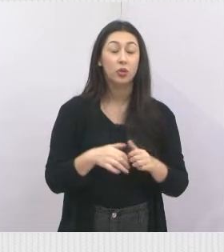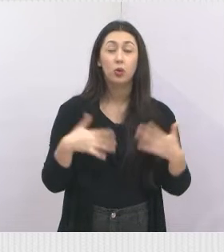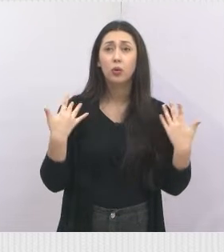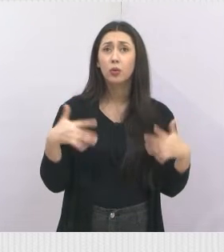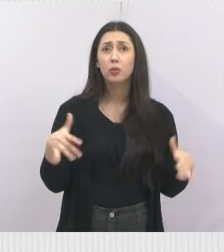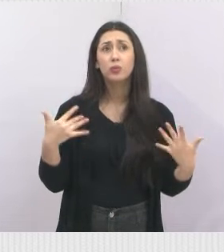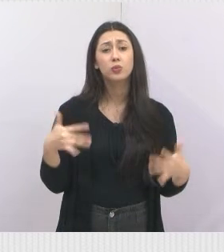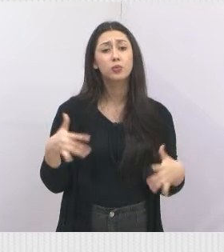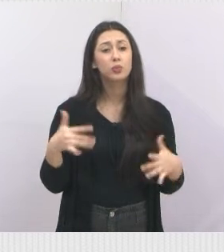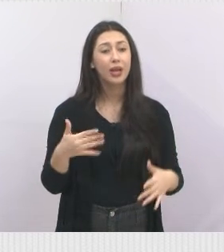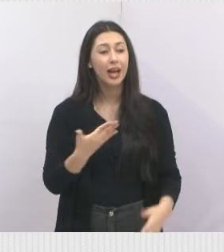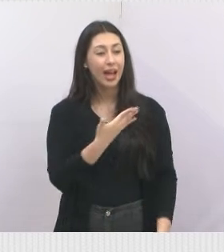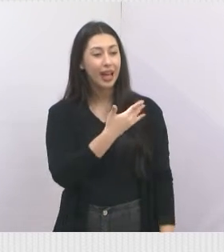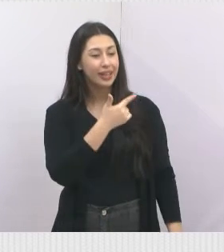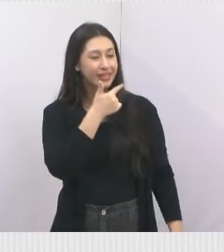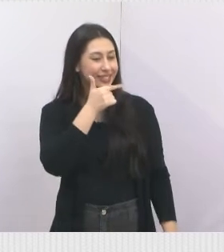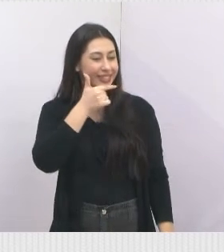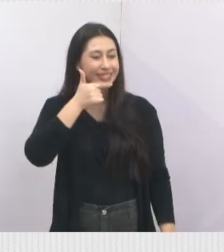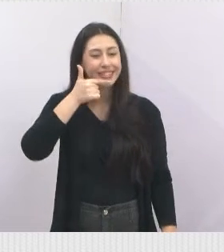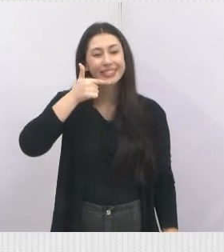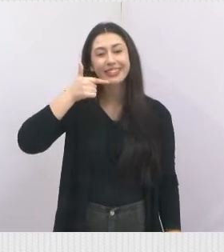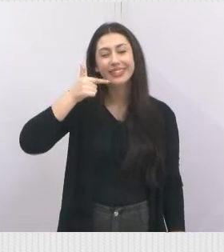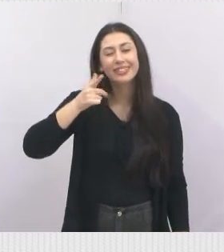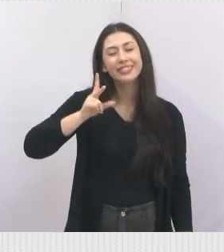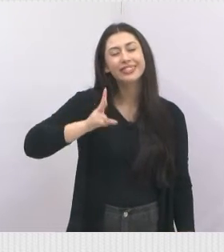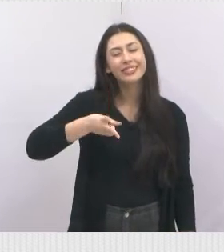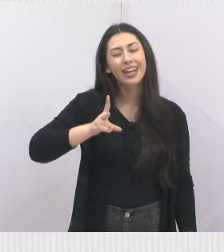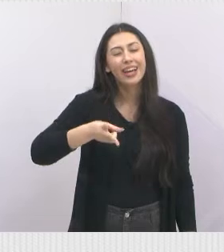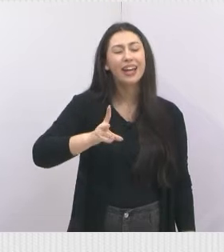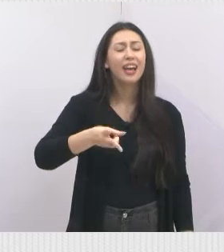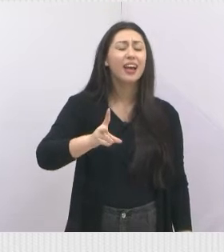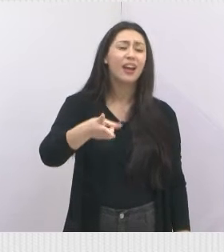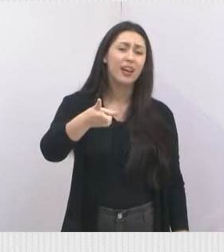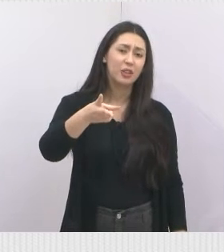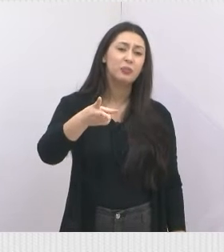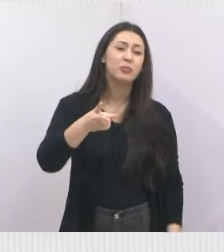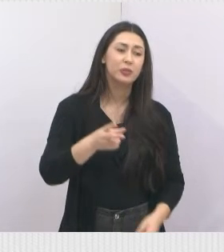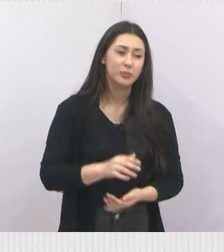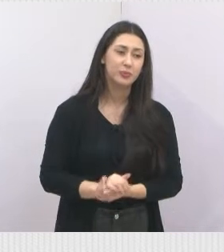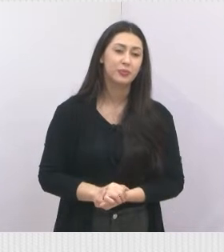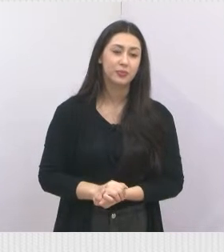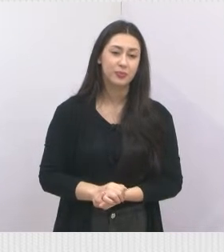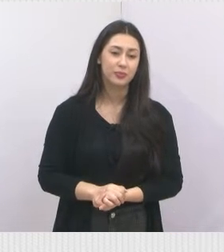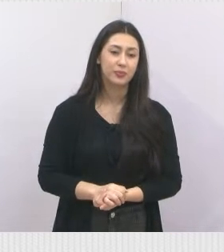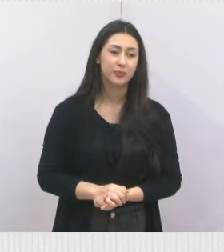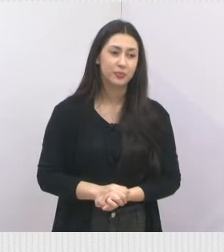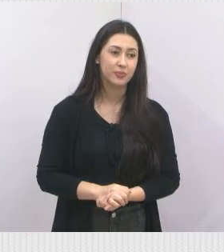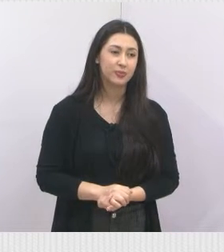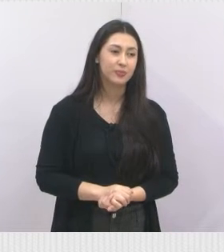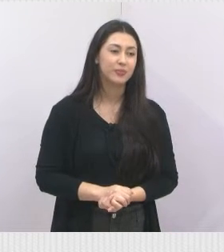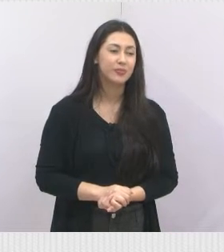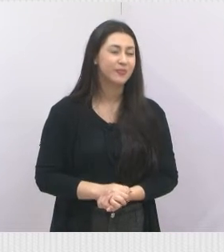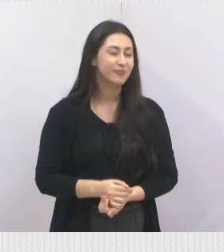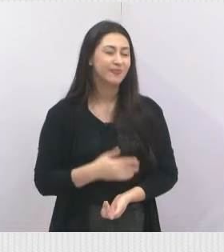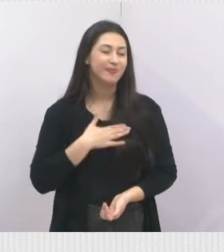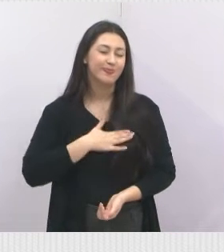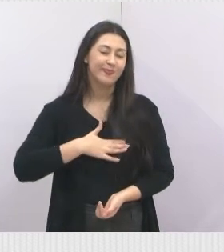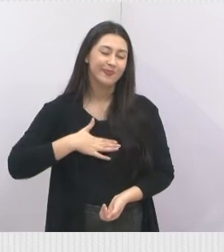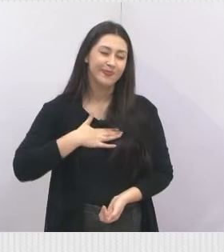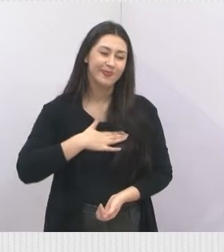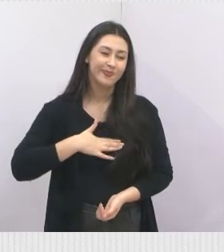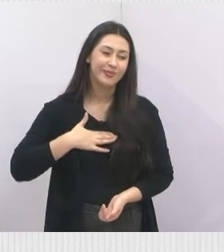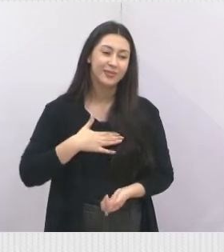foi todos os dias, né, para agradar as pessoas.